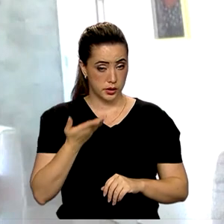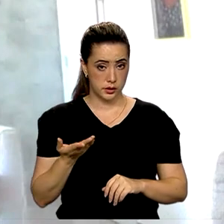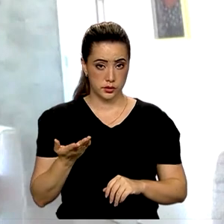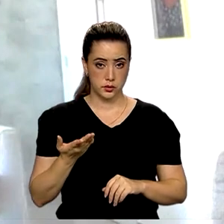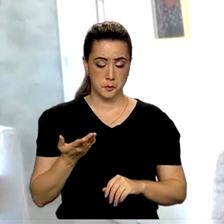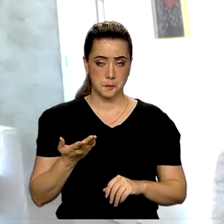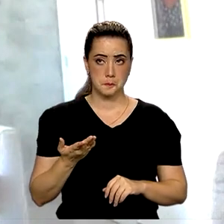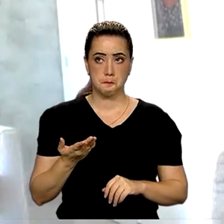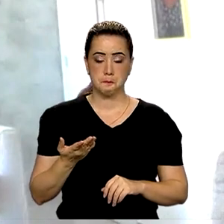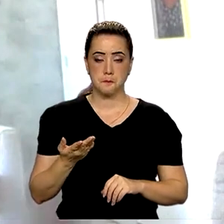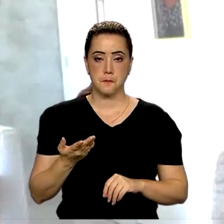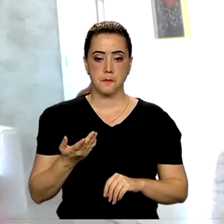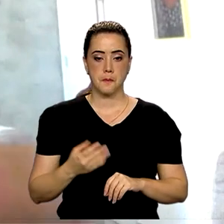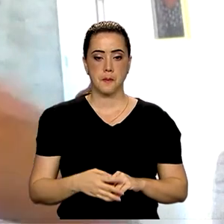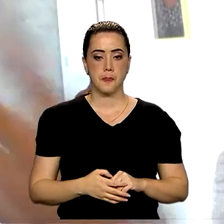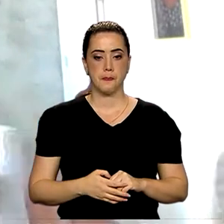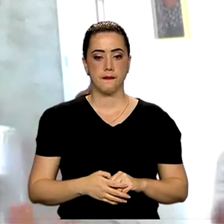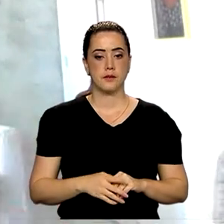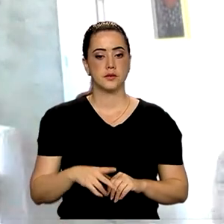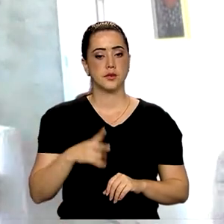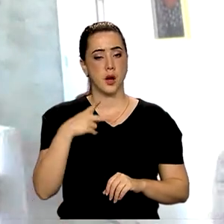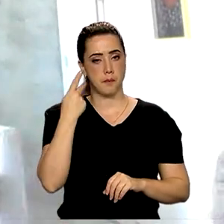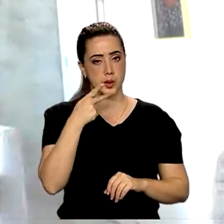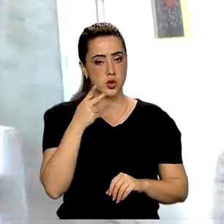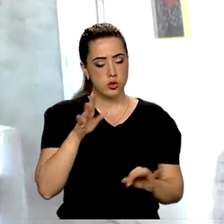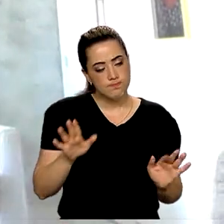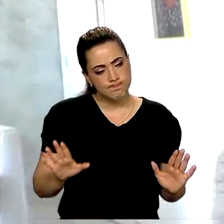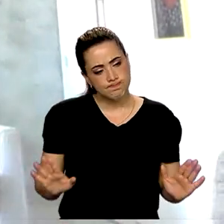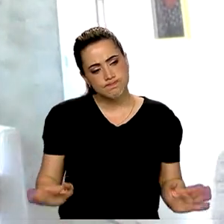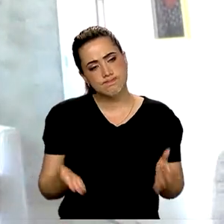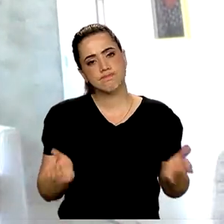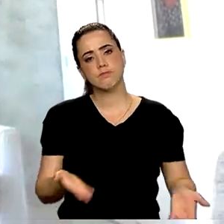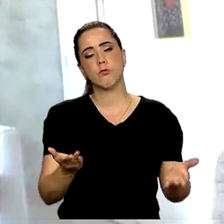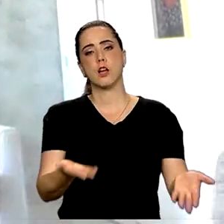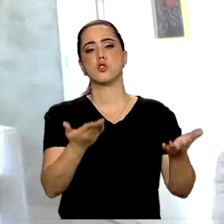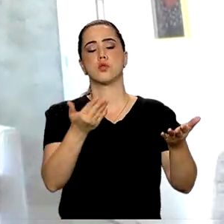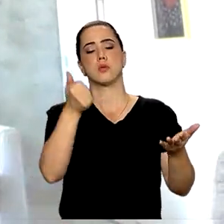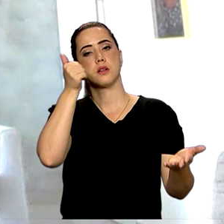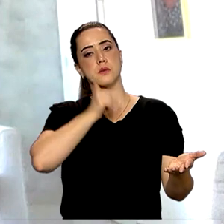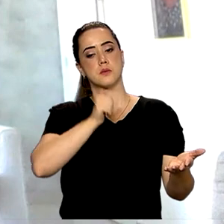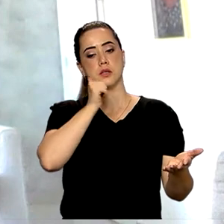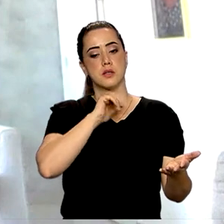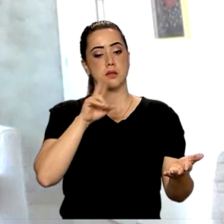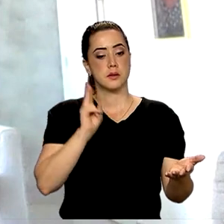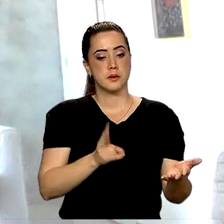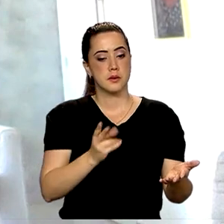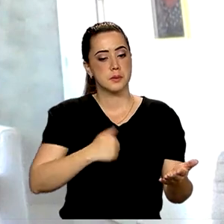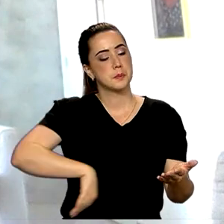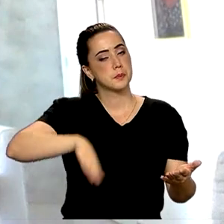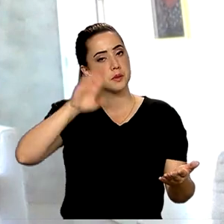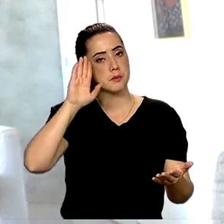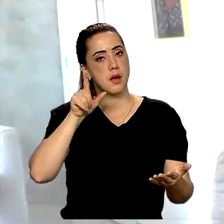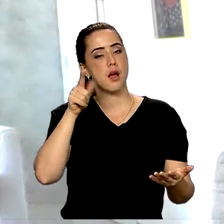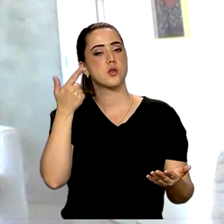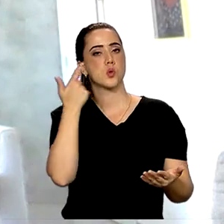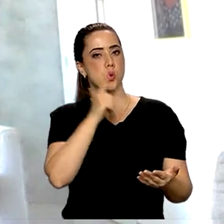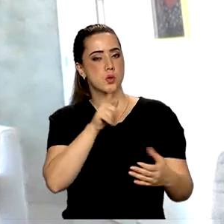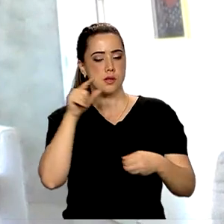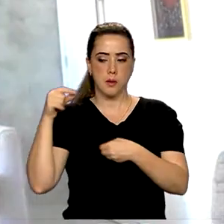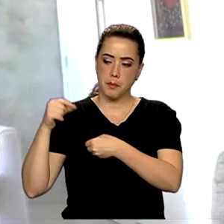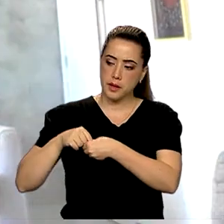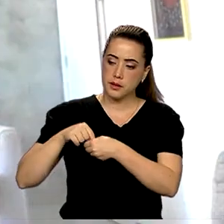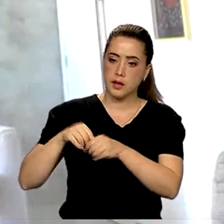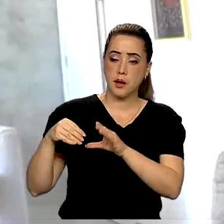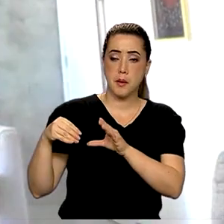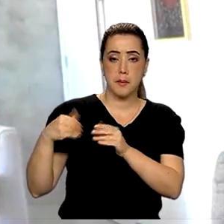estimular as mulheres a cada vez mais produzir a partir do seu